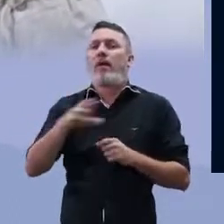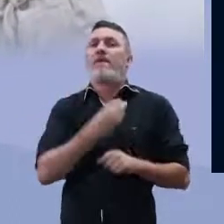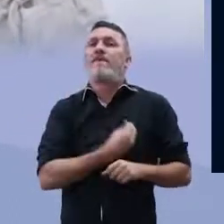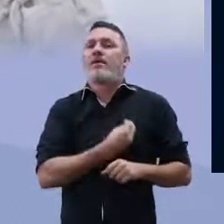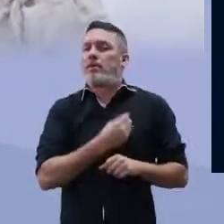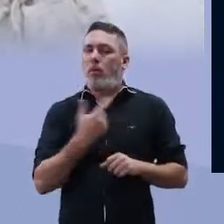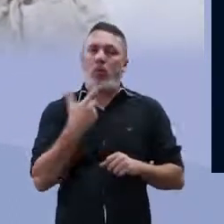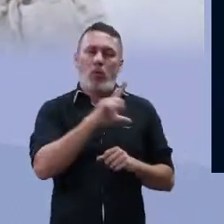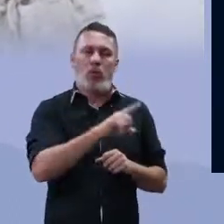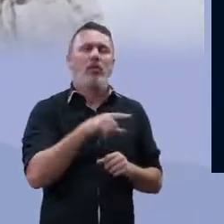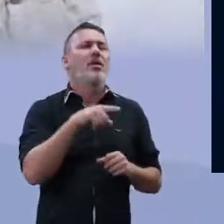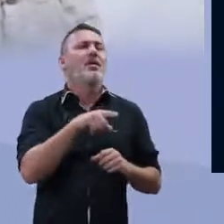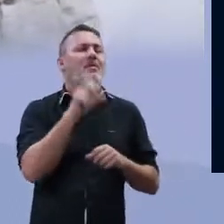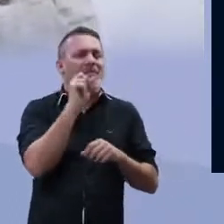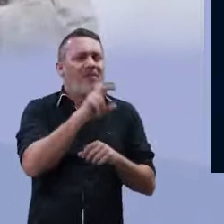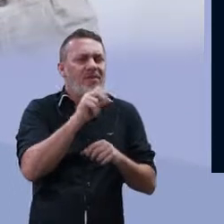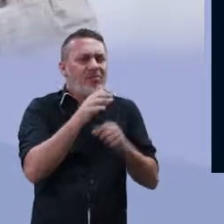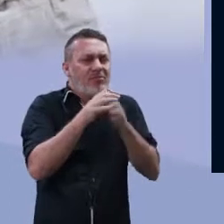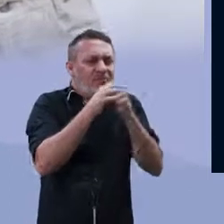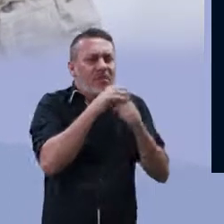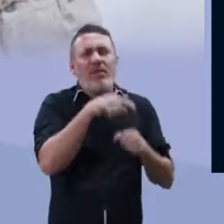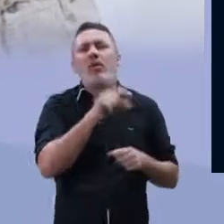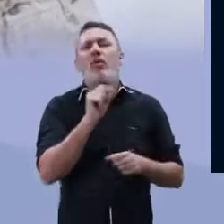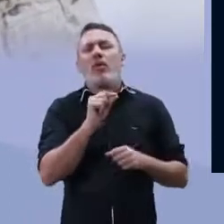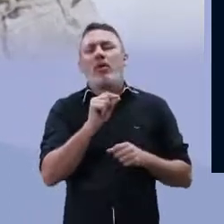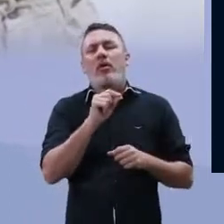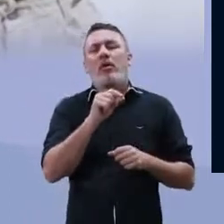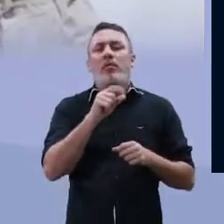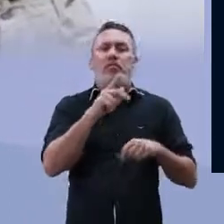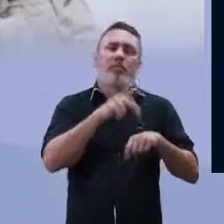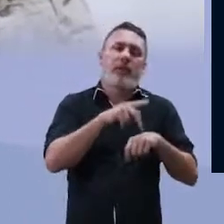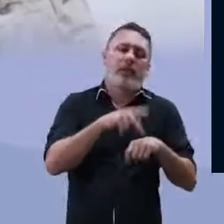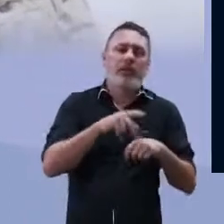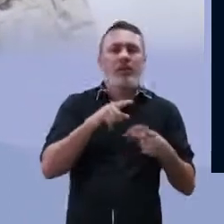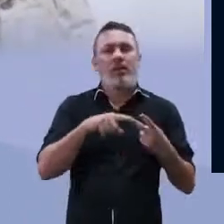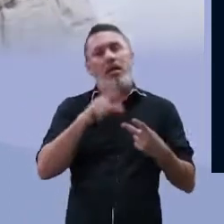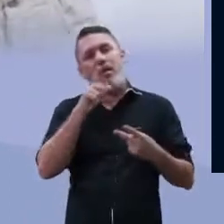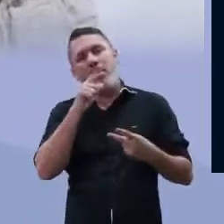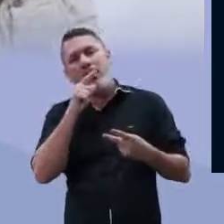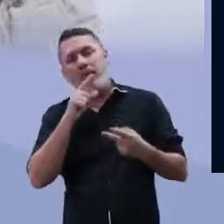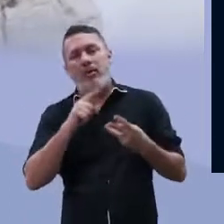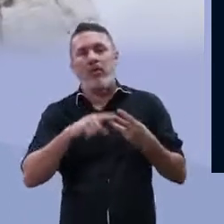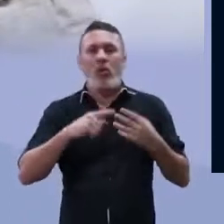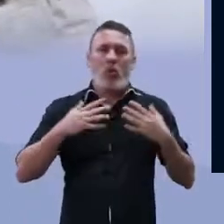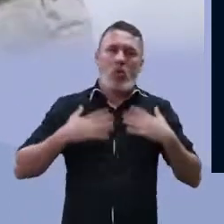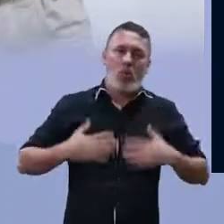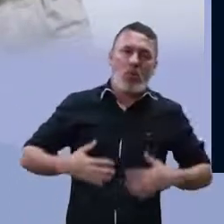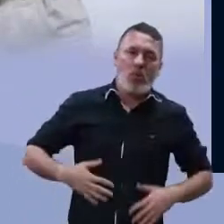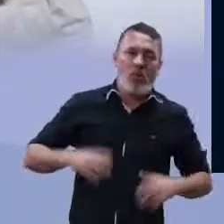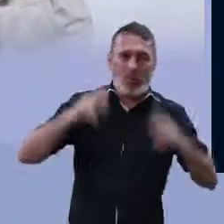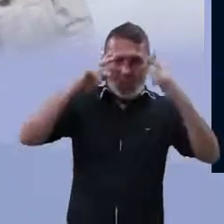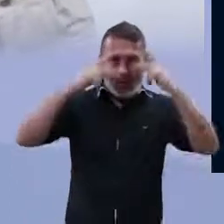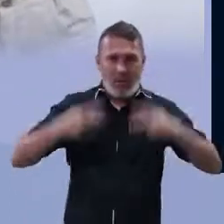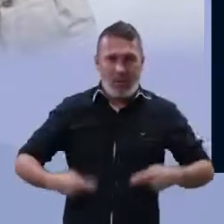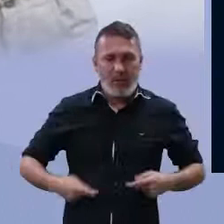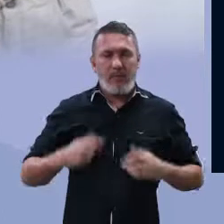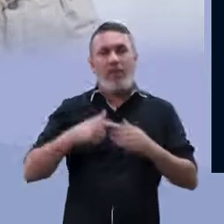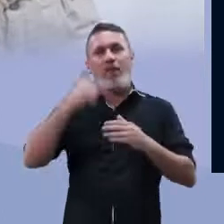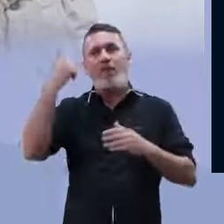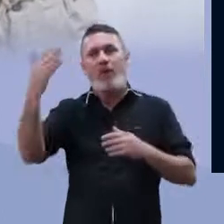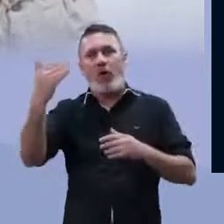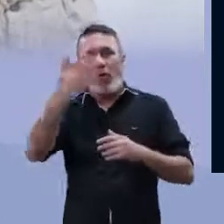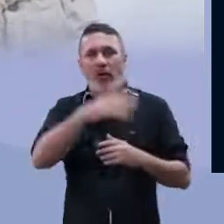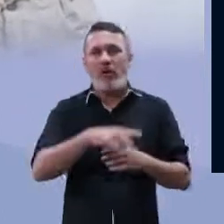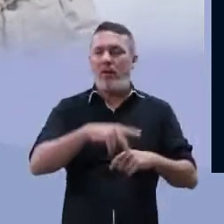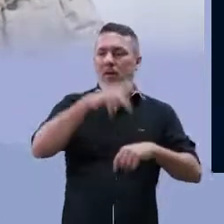classificados como seres vivos. Eles vivem em solos, rochas, na água, no corpo humano, em outros seres